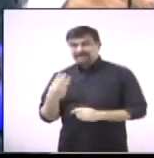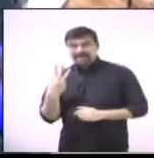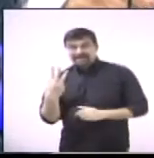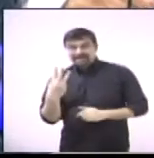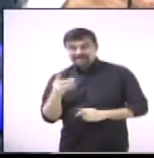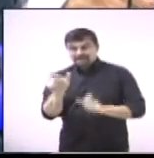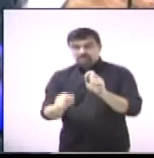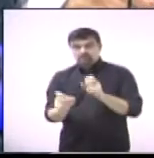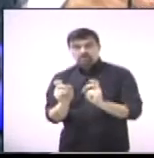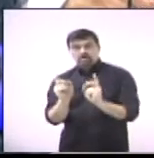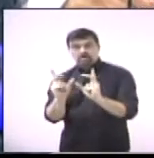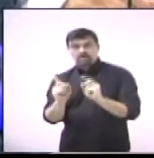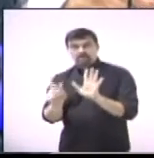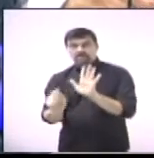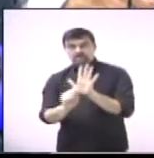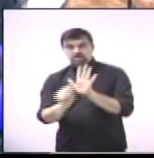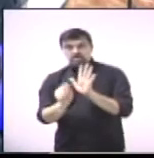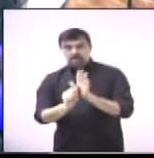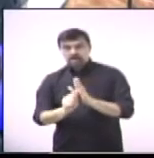no Residencial São José.